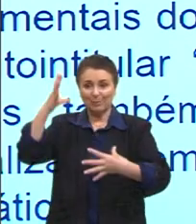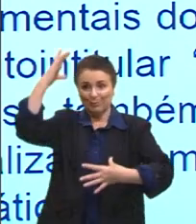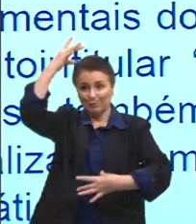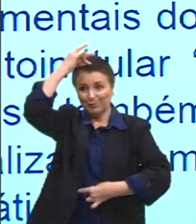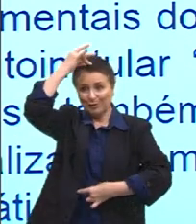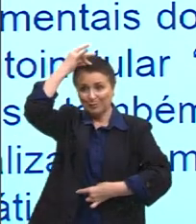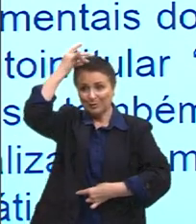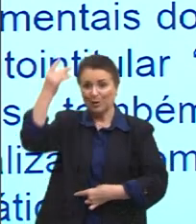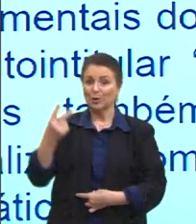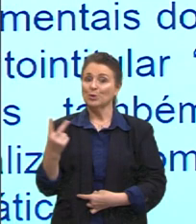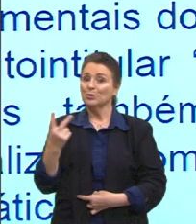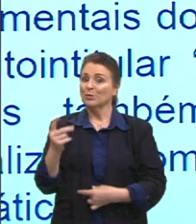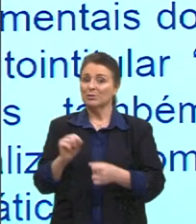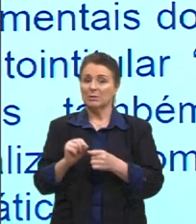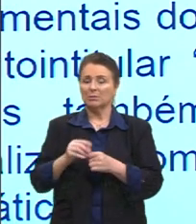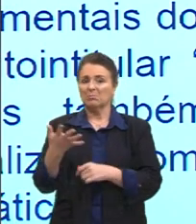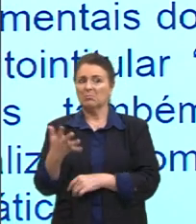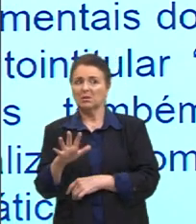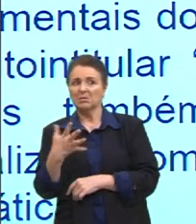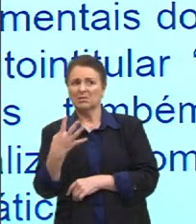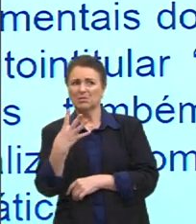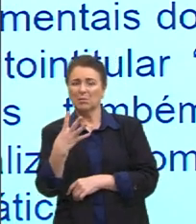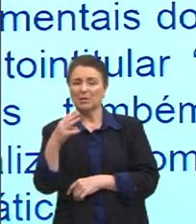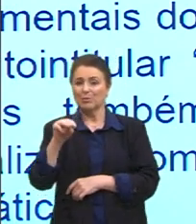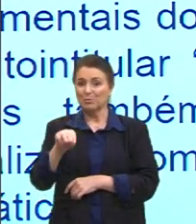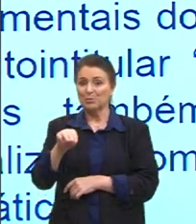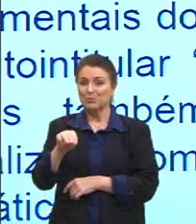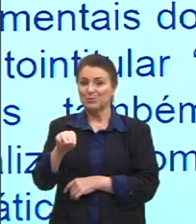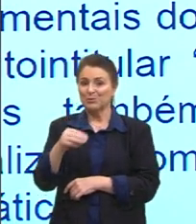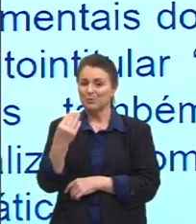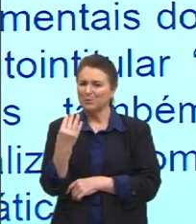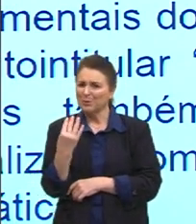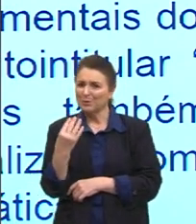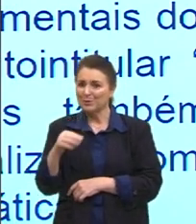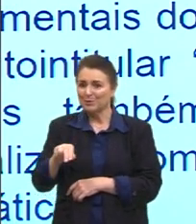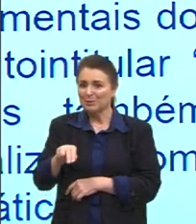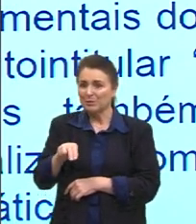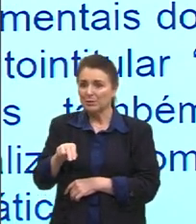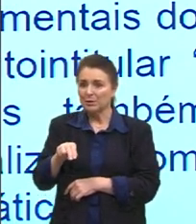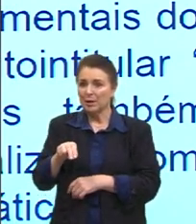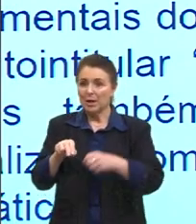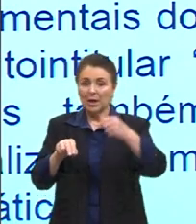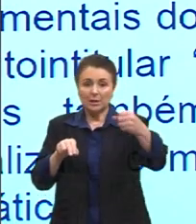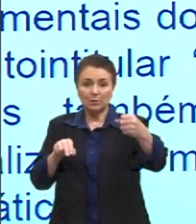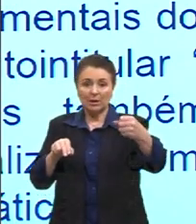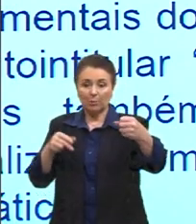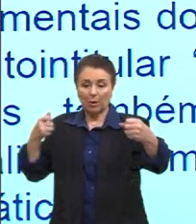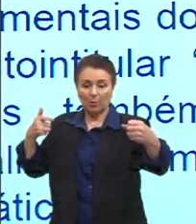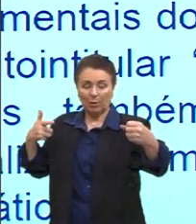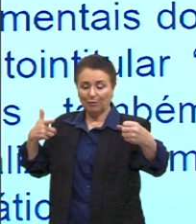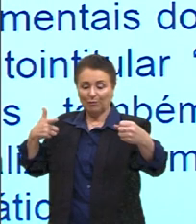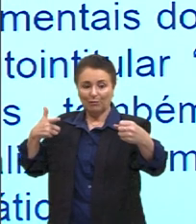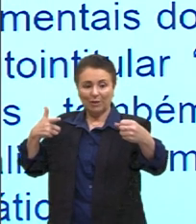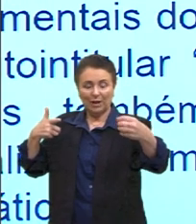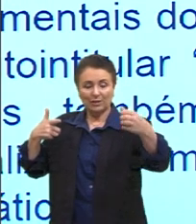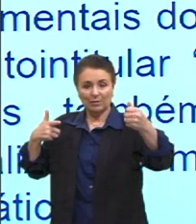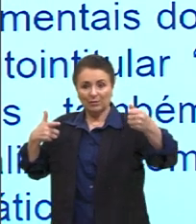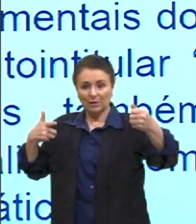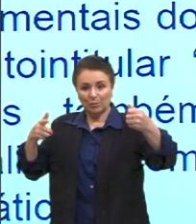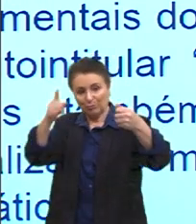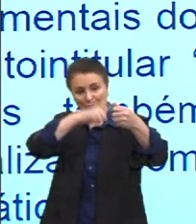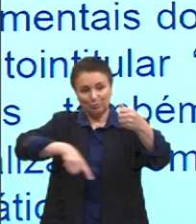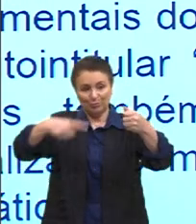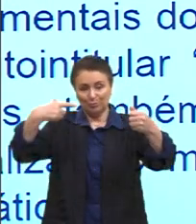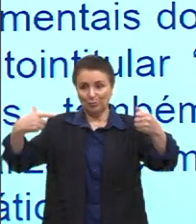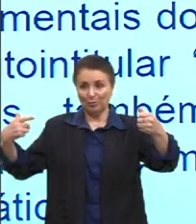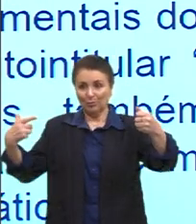fazem essa performance que durou aproximadamente quatro minutos, onde ela segura o arco, ele a flecha, os dois deixam o